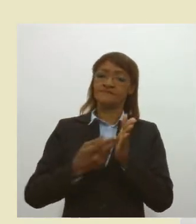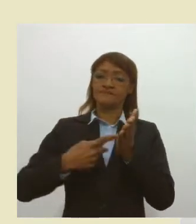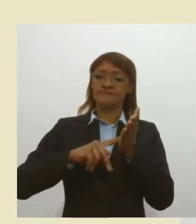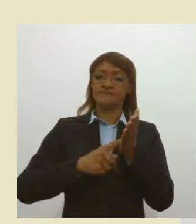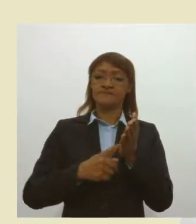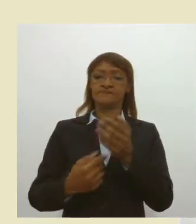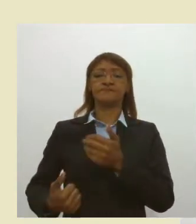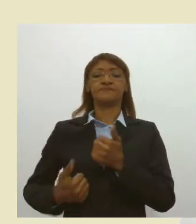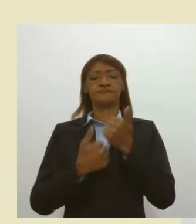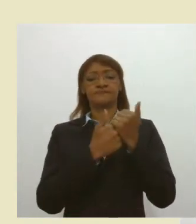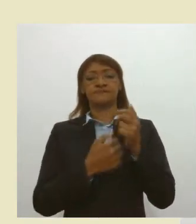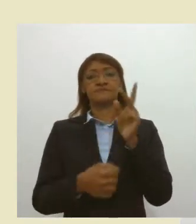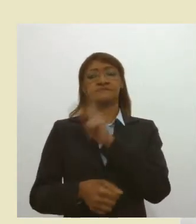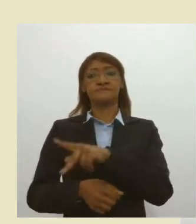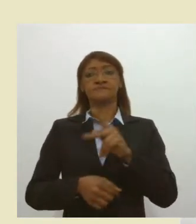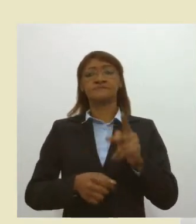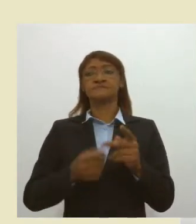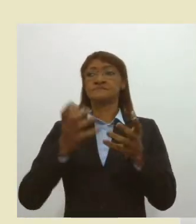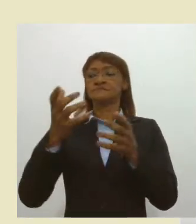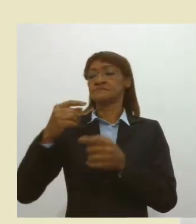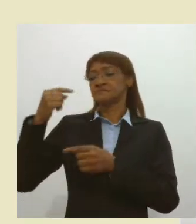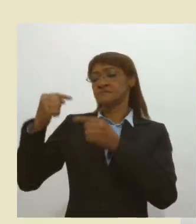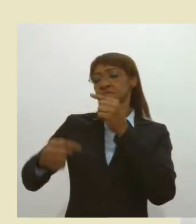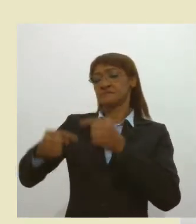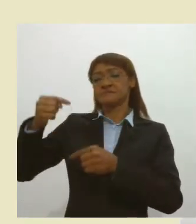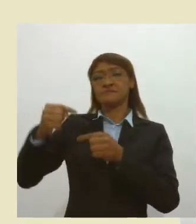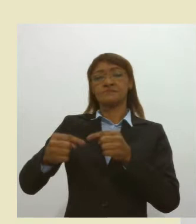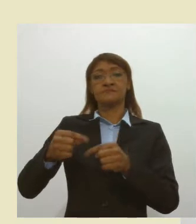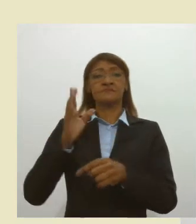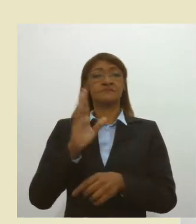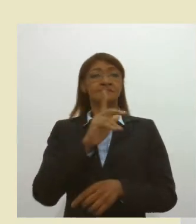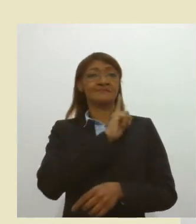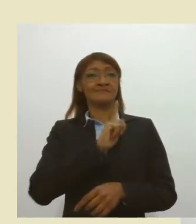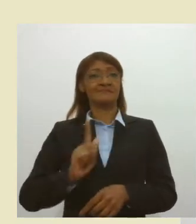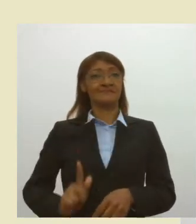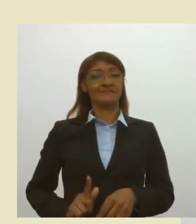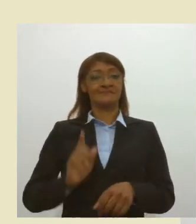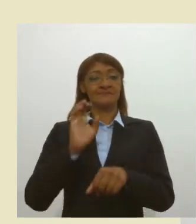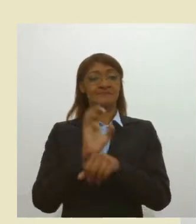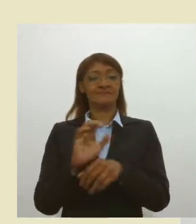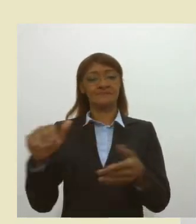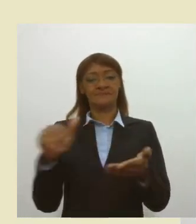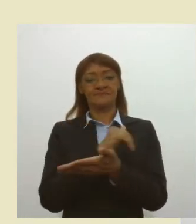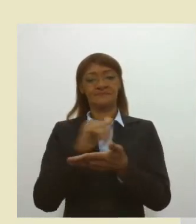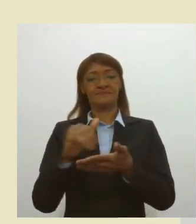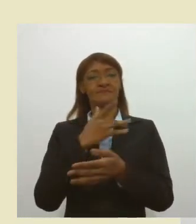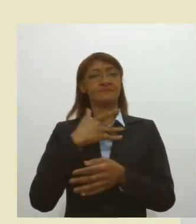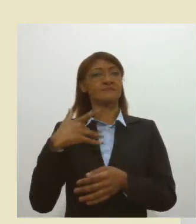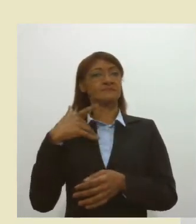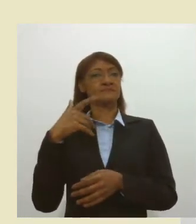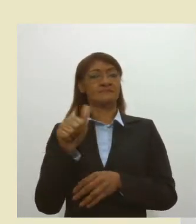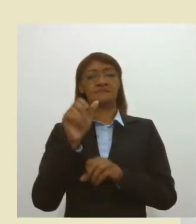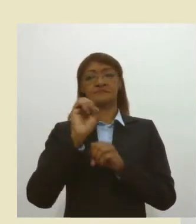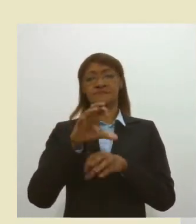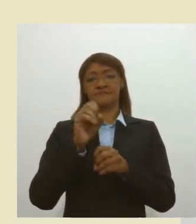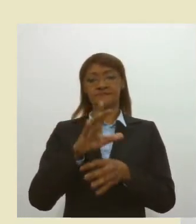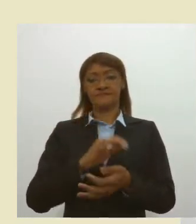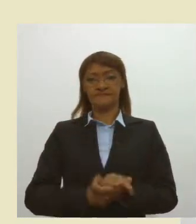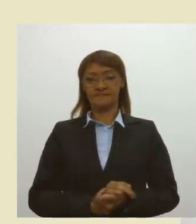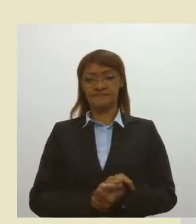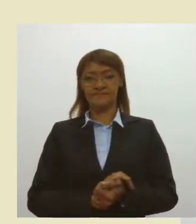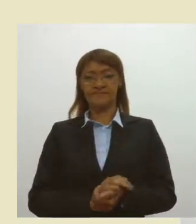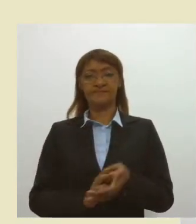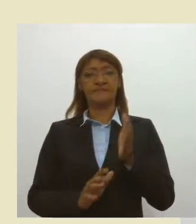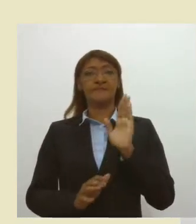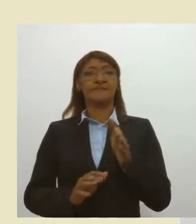dos professores e que buscou dialogar com o governador do Estado e com as secretarias da Saúde e da Educação. De acordo